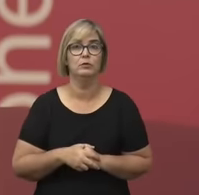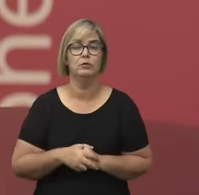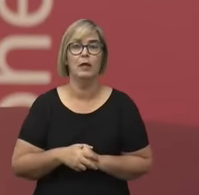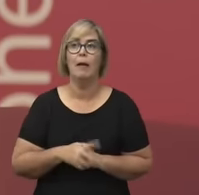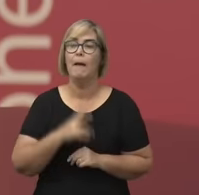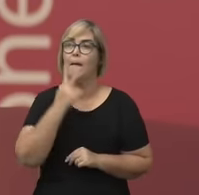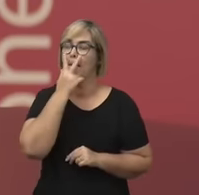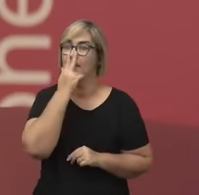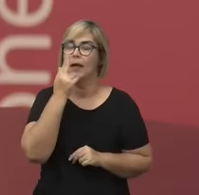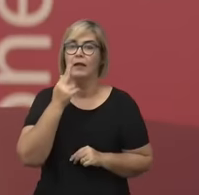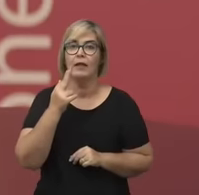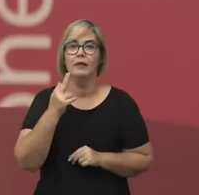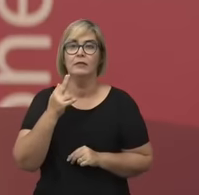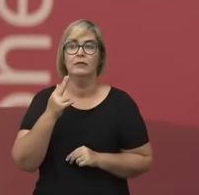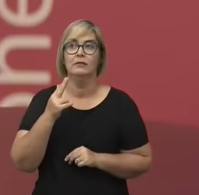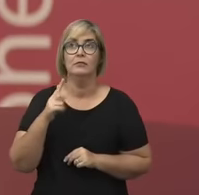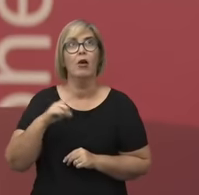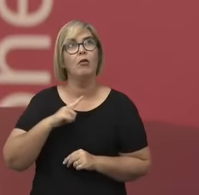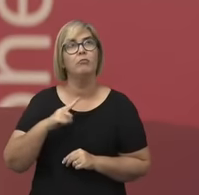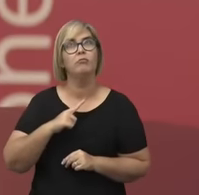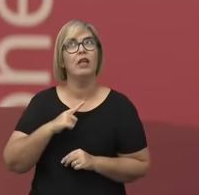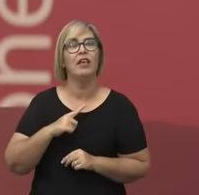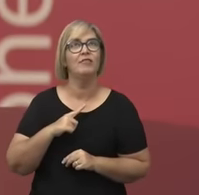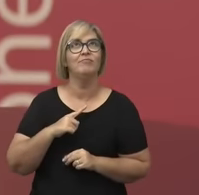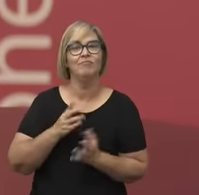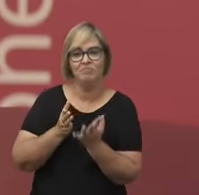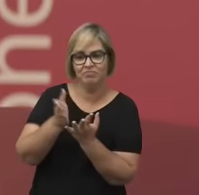me suscita por diversos caminhos.